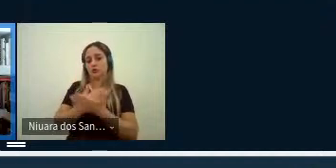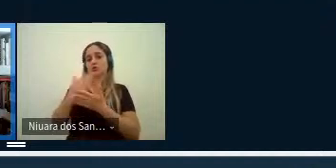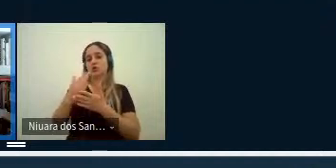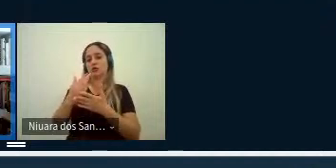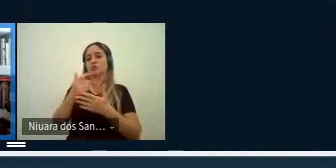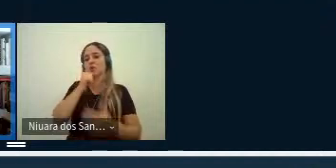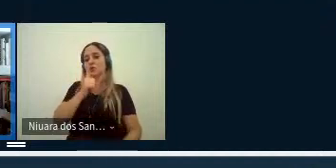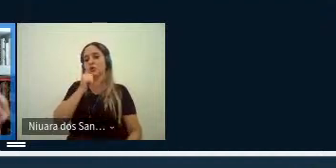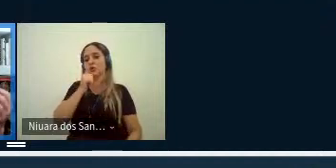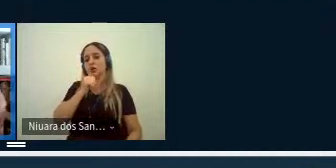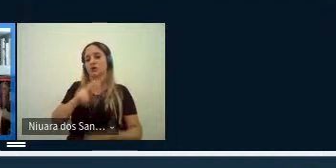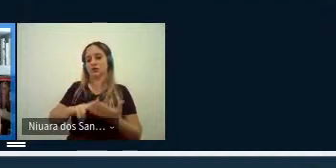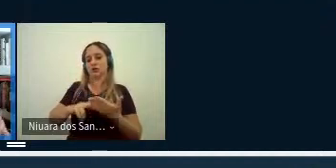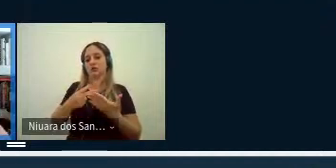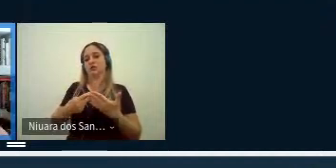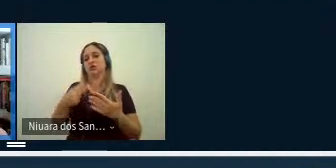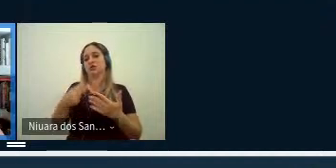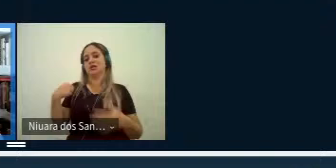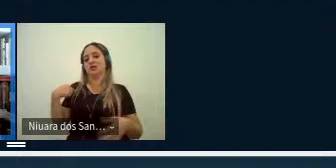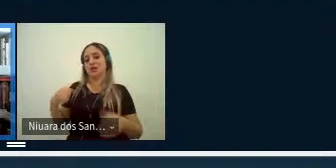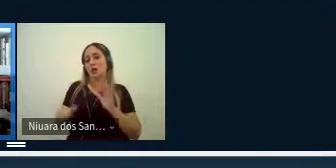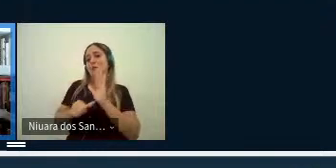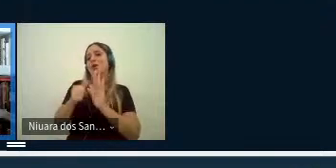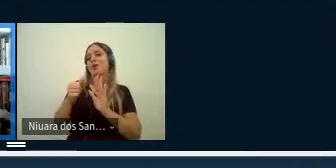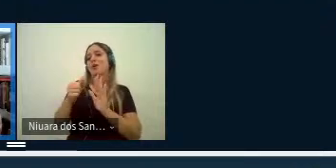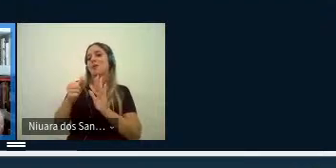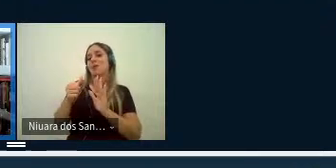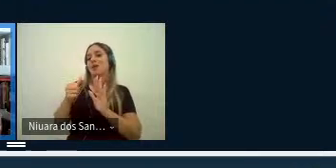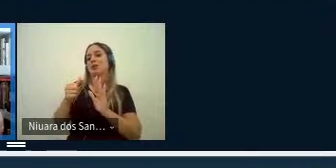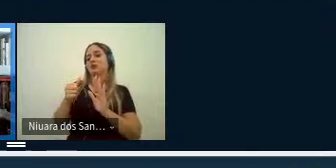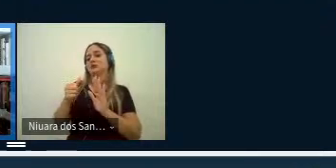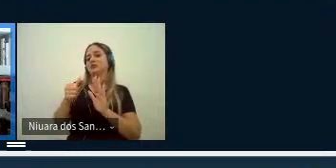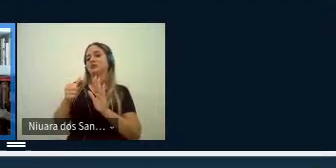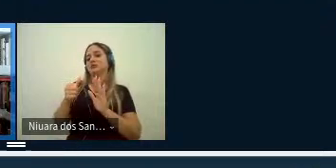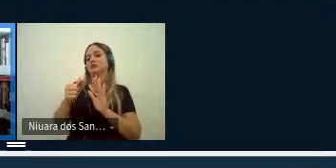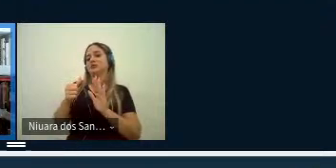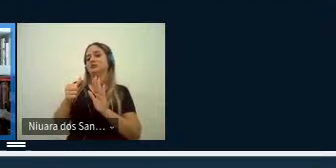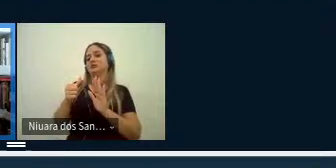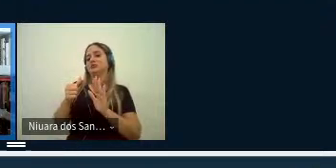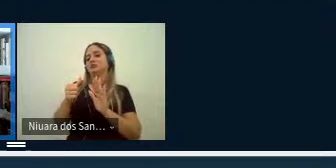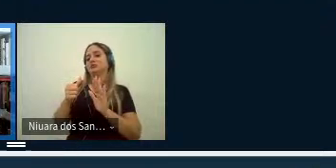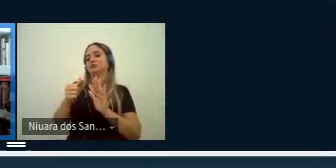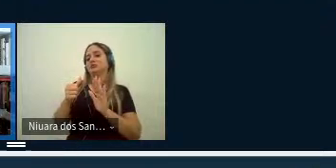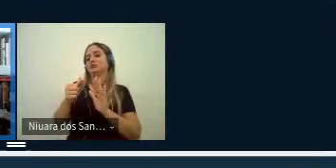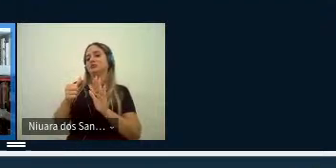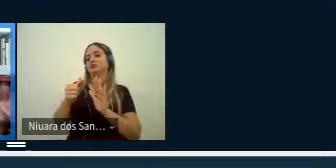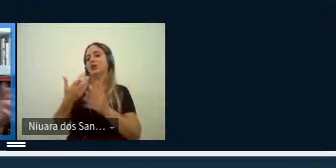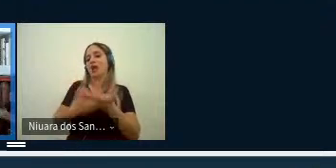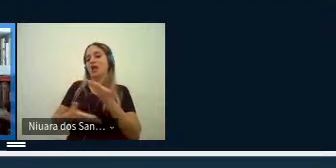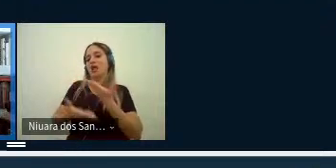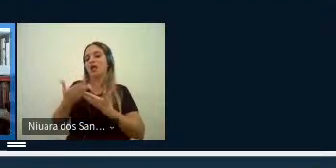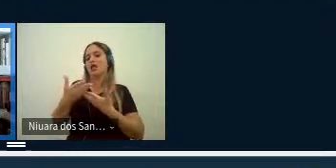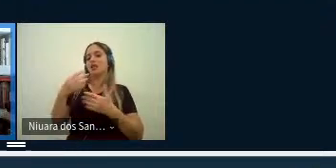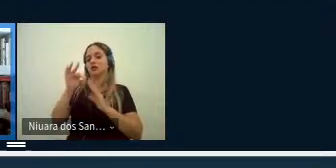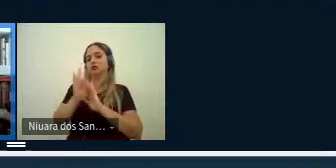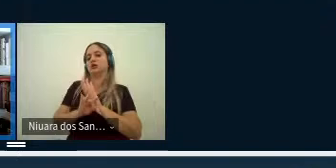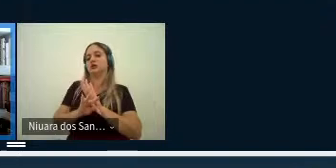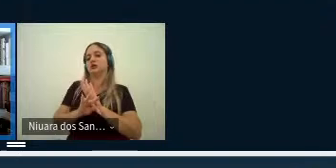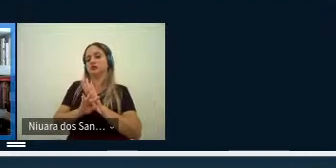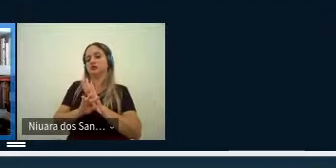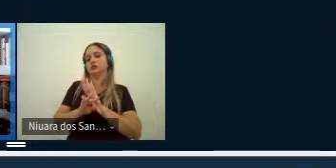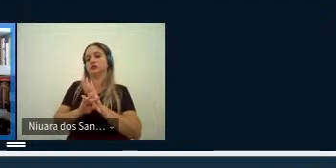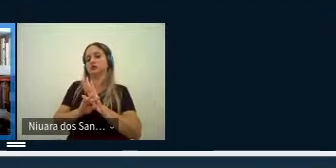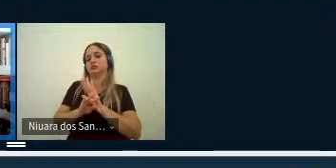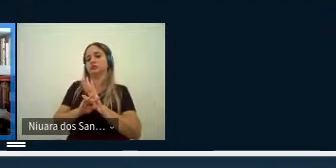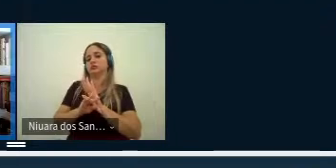tradutoras que primeiro que elas primeiro lidaram né com esses textos né conforme a